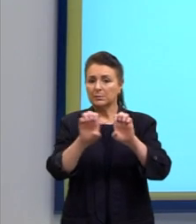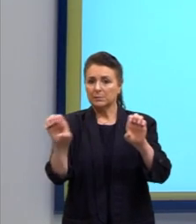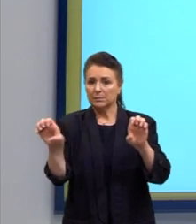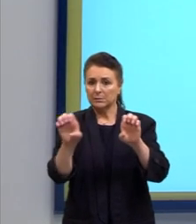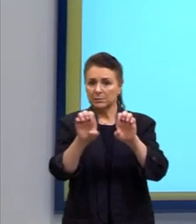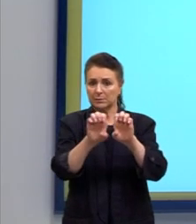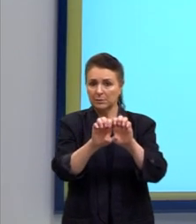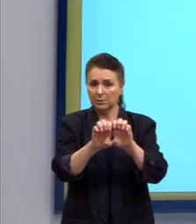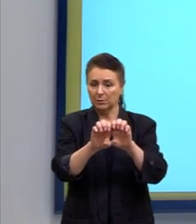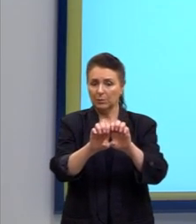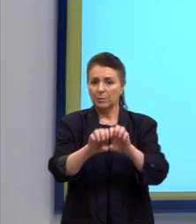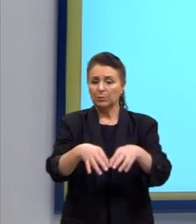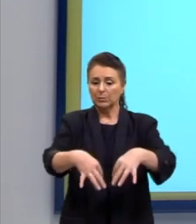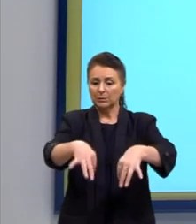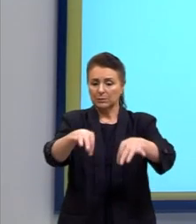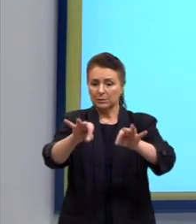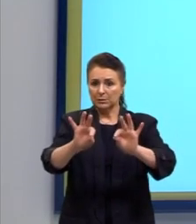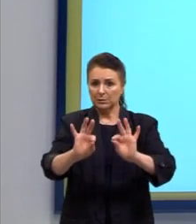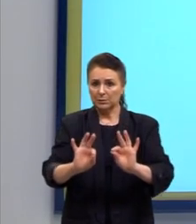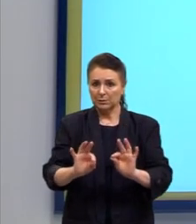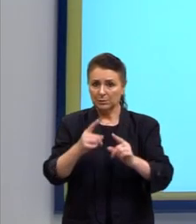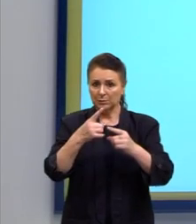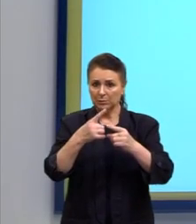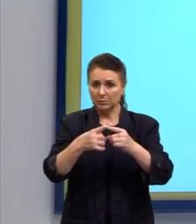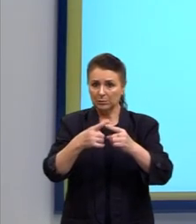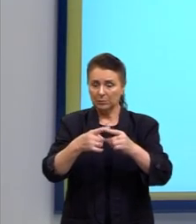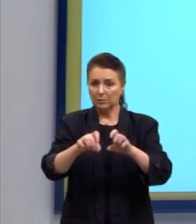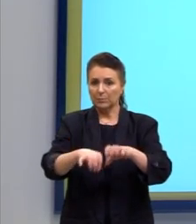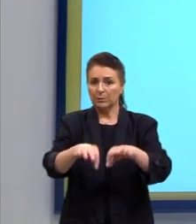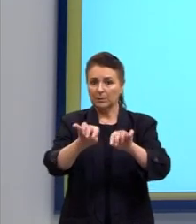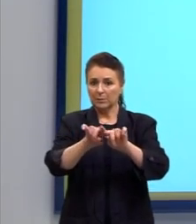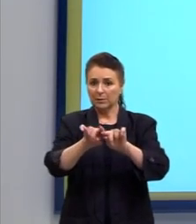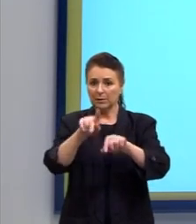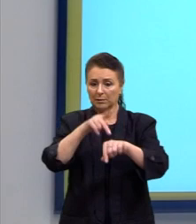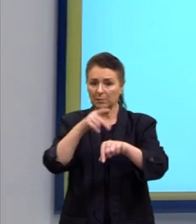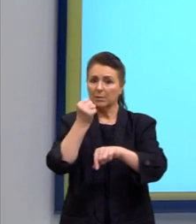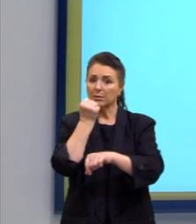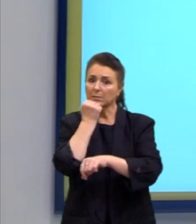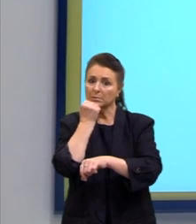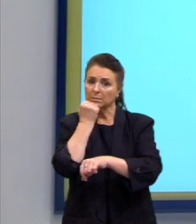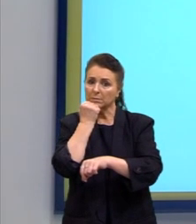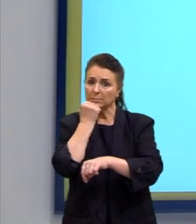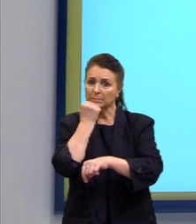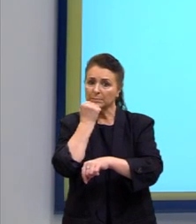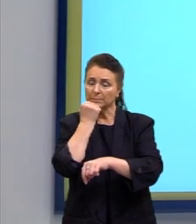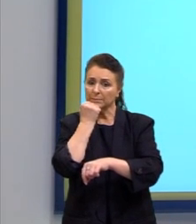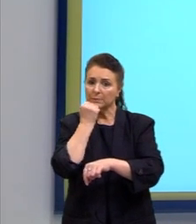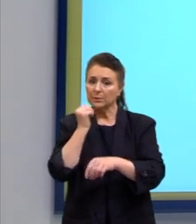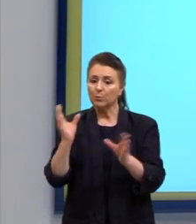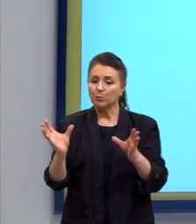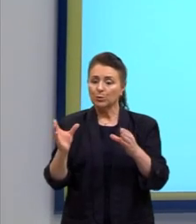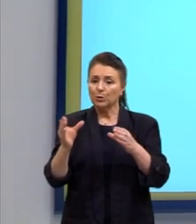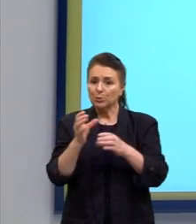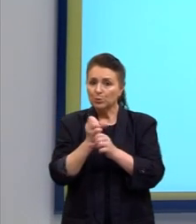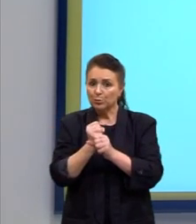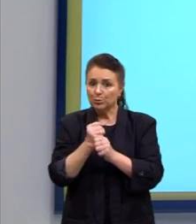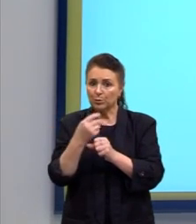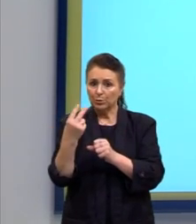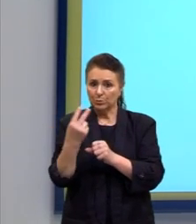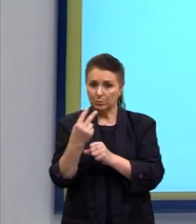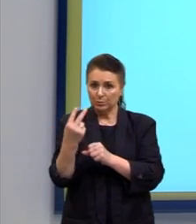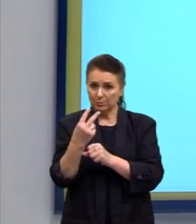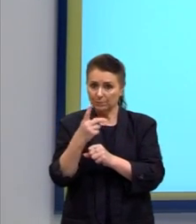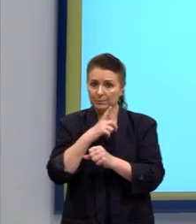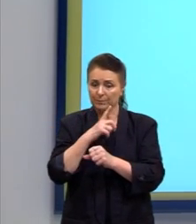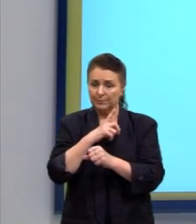tecidos e multiplicar pela expressãozinha das pedras. Então, é simplesmente juntar as duas expressões